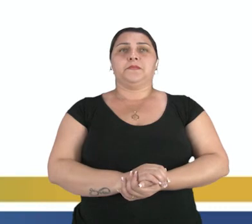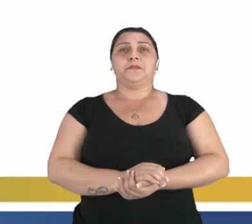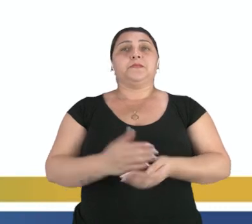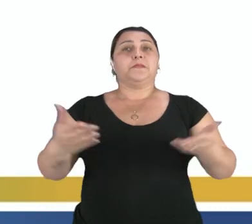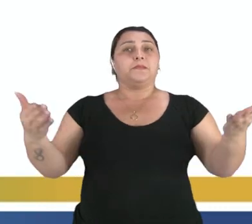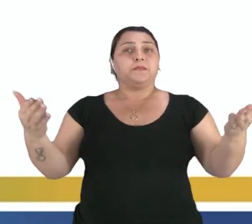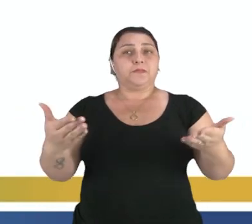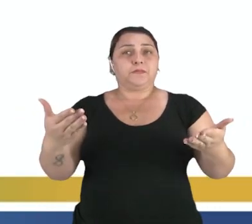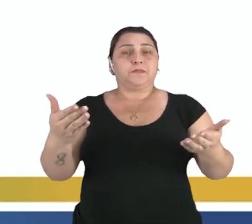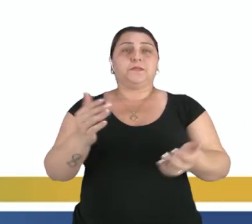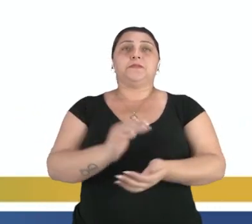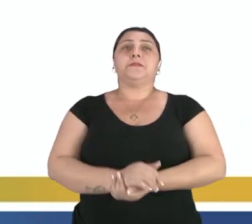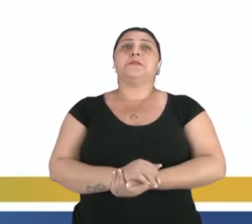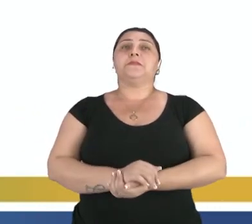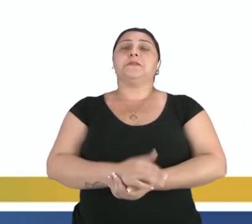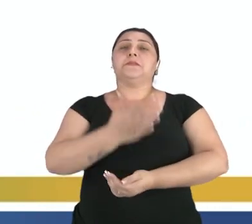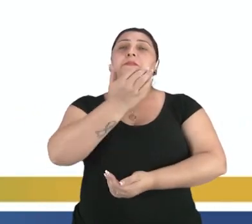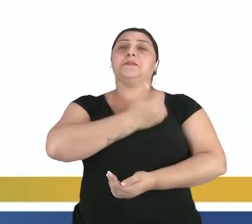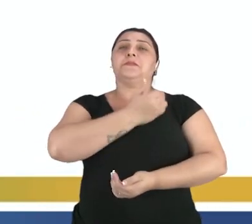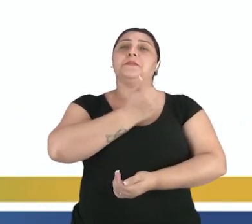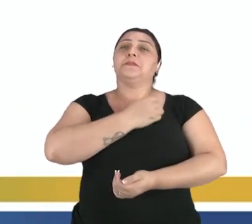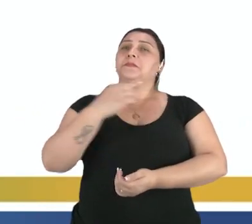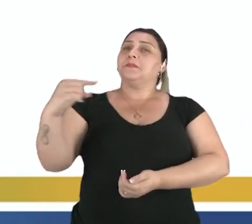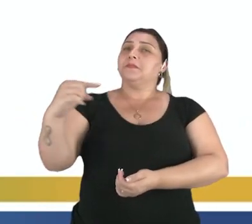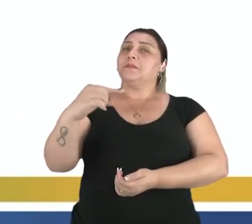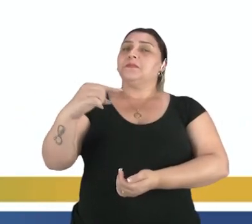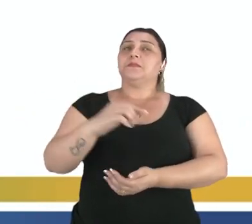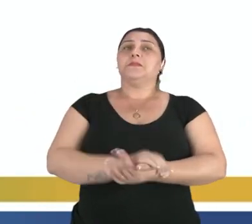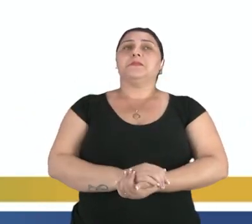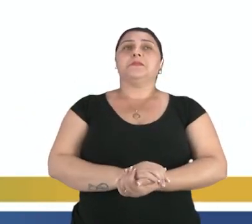Agora, nós vamos trabalhar os números negativos.